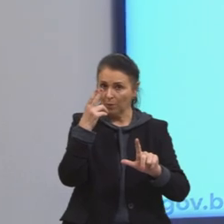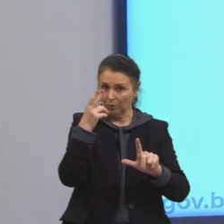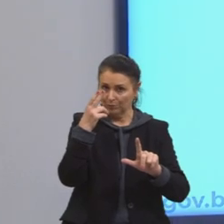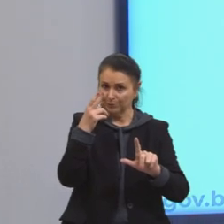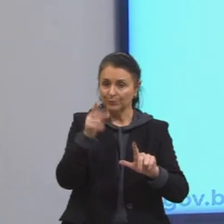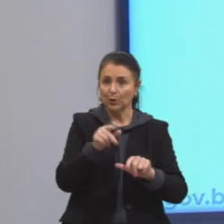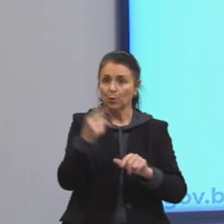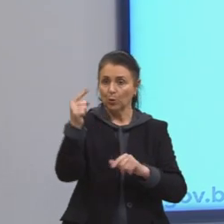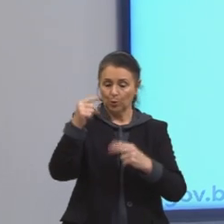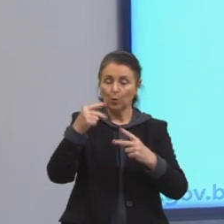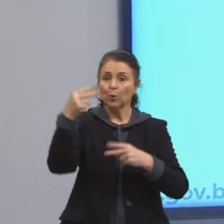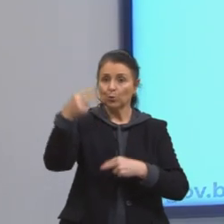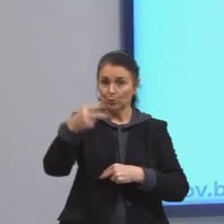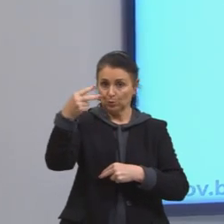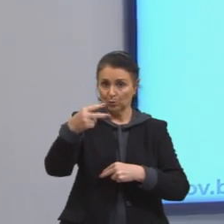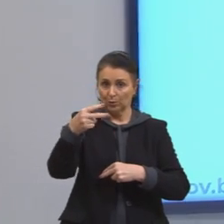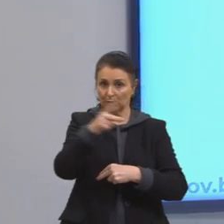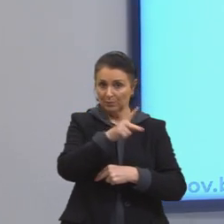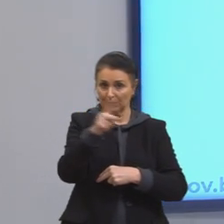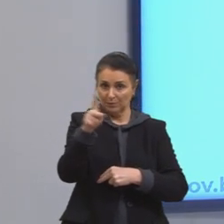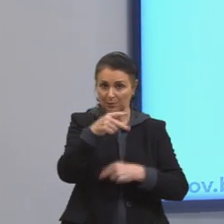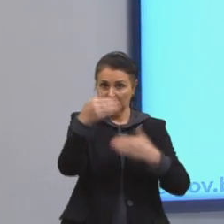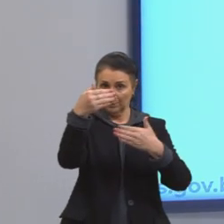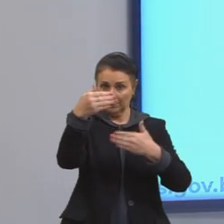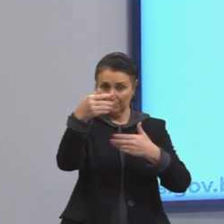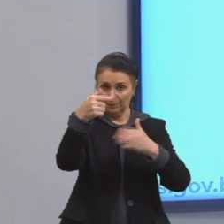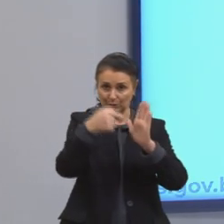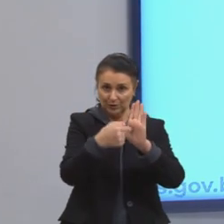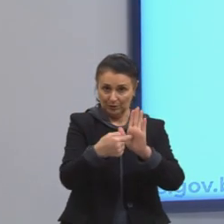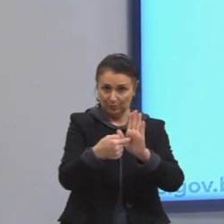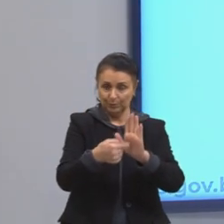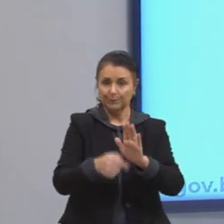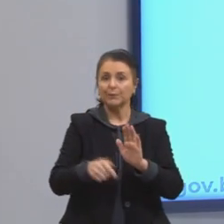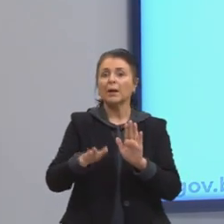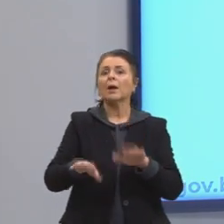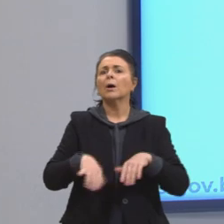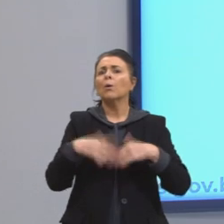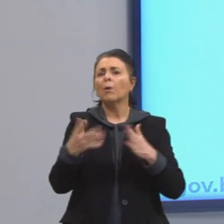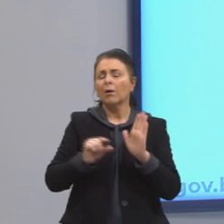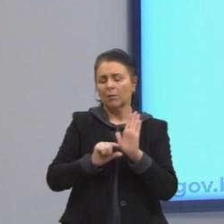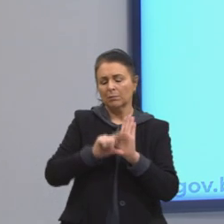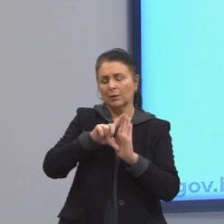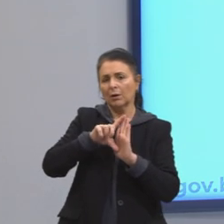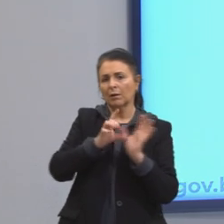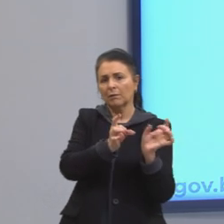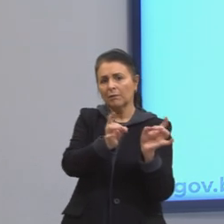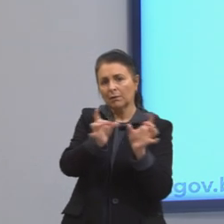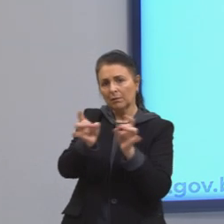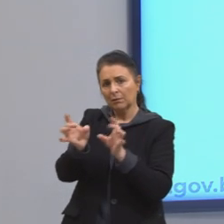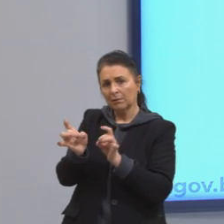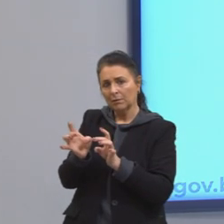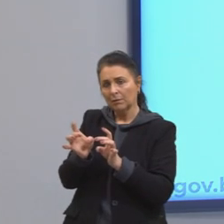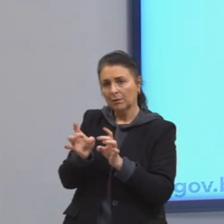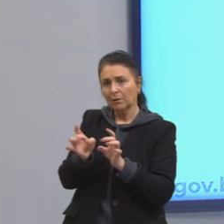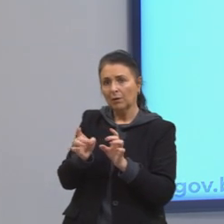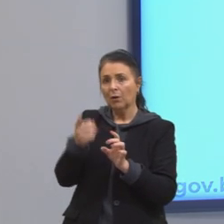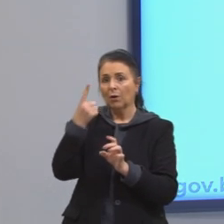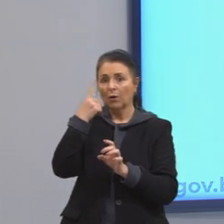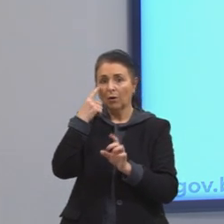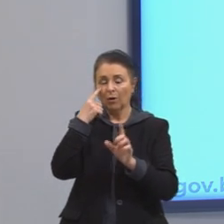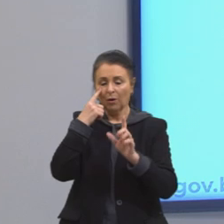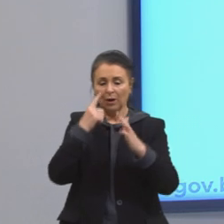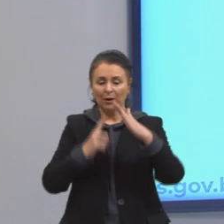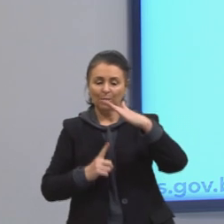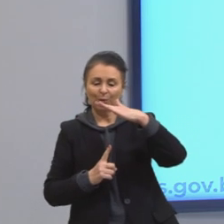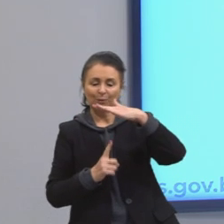vezes para a gente ver a maior venda e a menor venda. Como é que eu sei que foi a maior venda? A gente vê o ponto mais alto